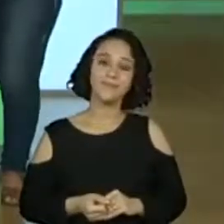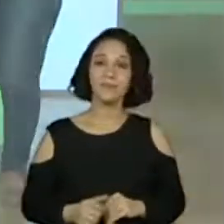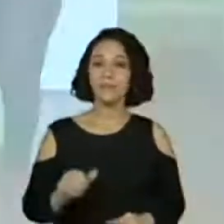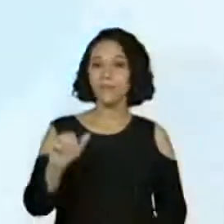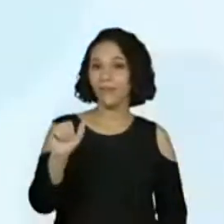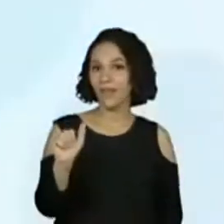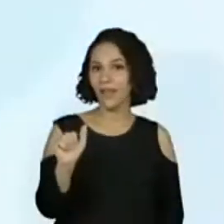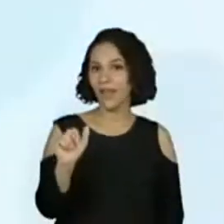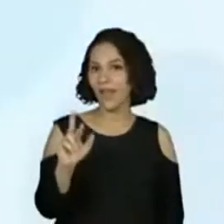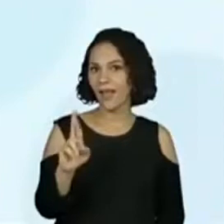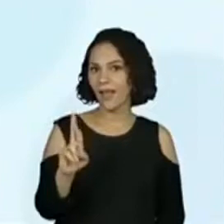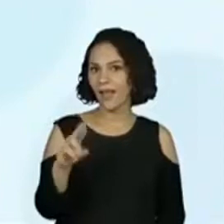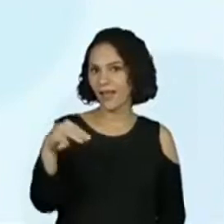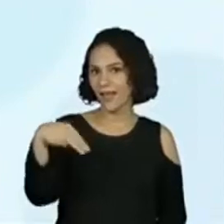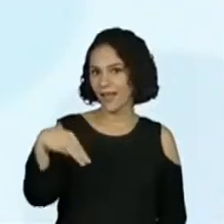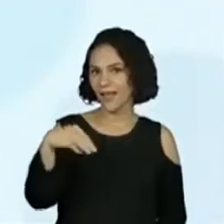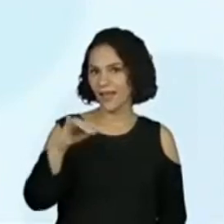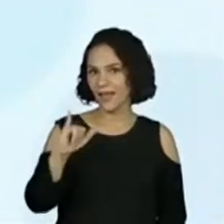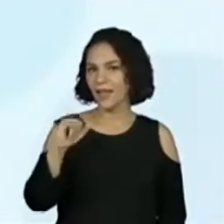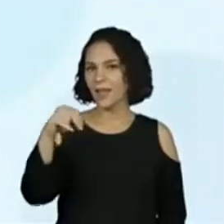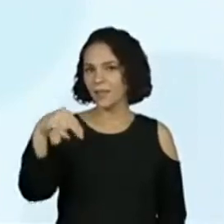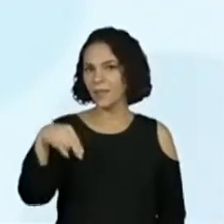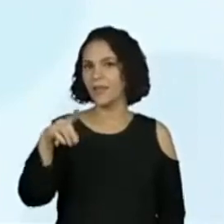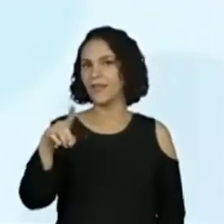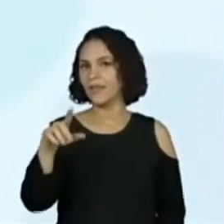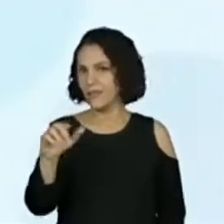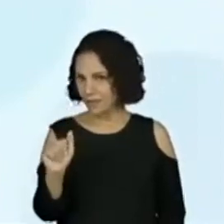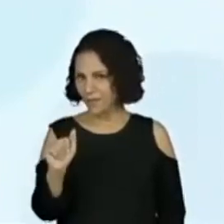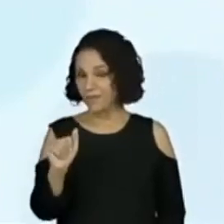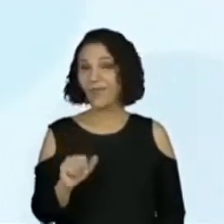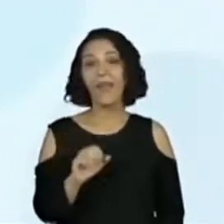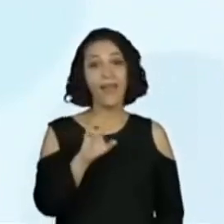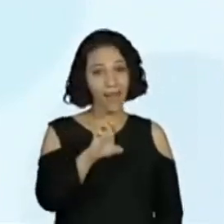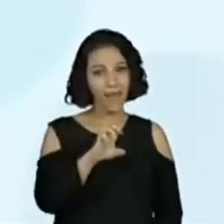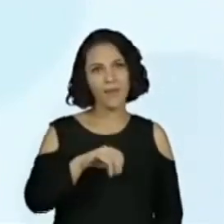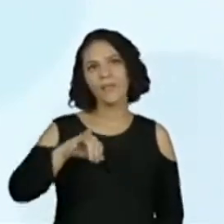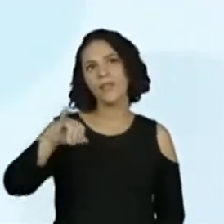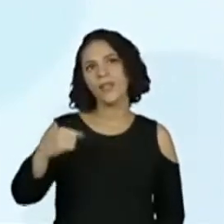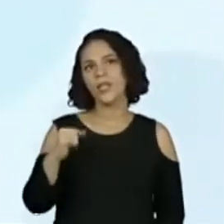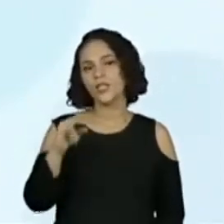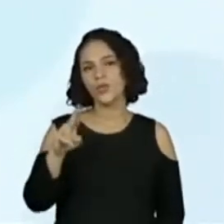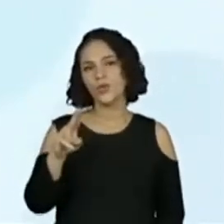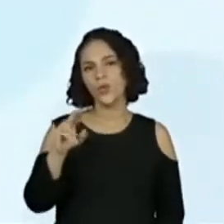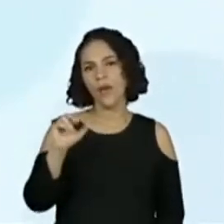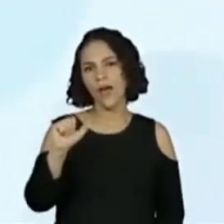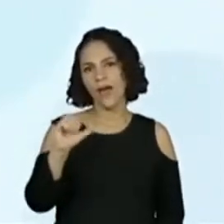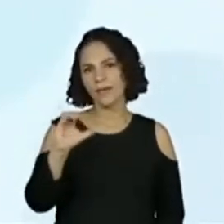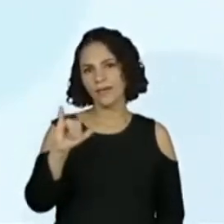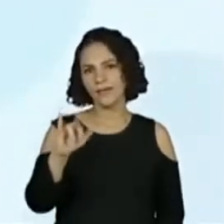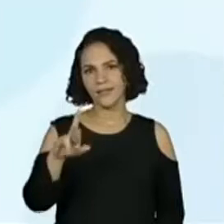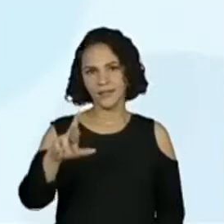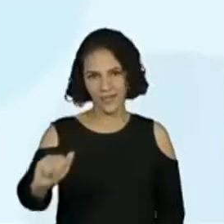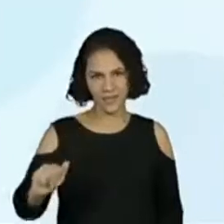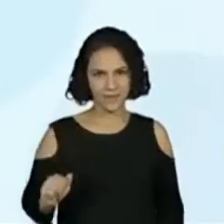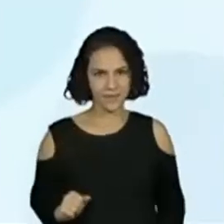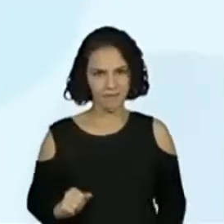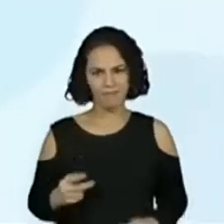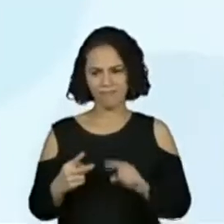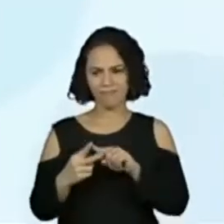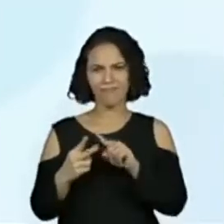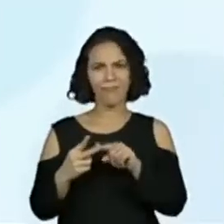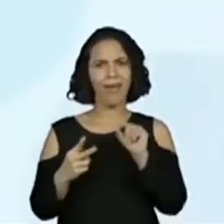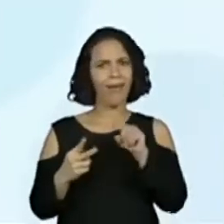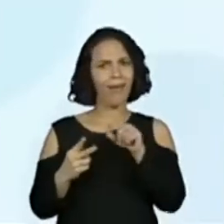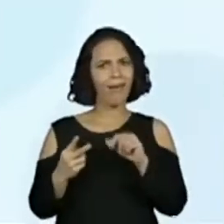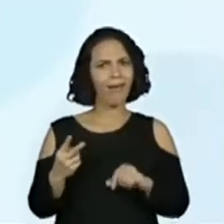Da Arminda e da Juacira. Juacira. Arminda e Juacira. Quem